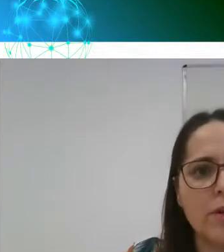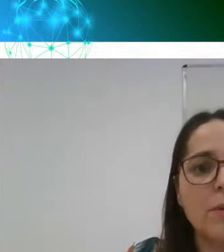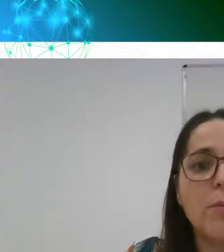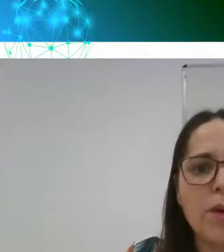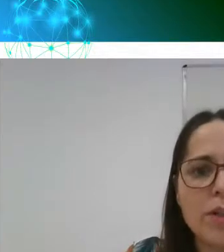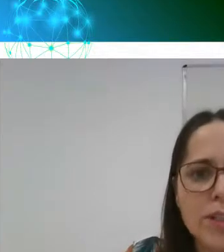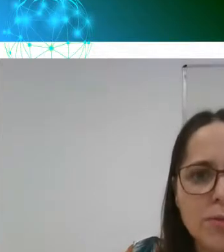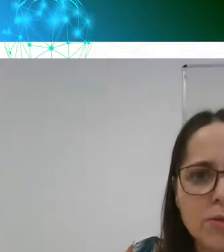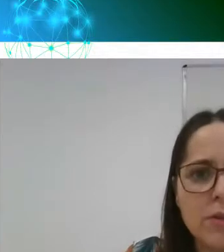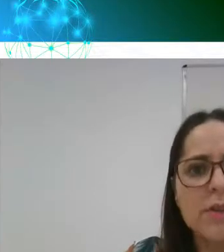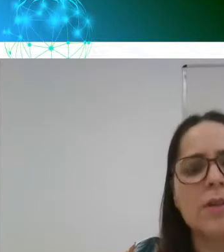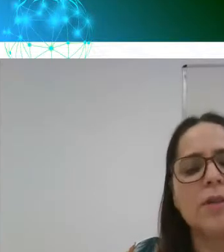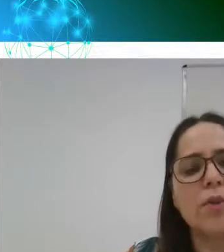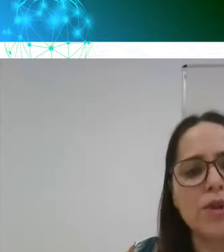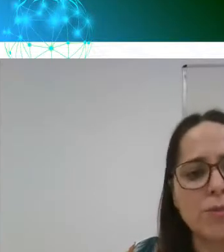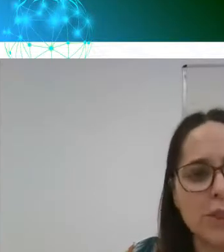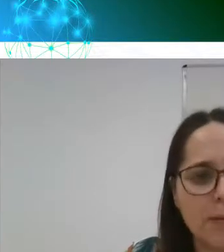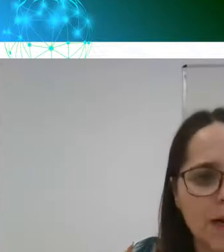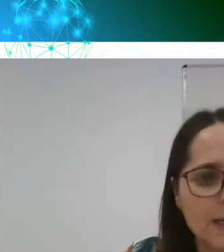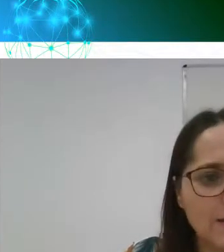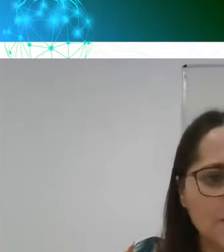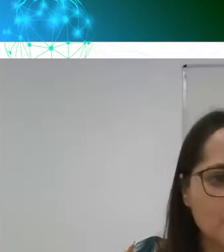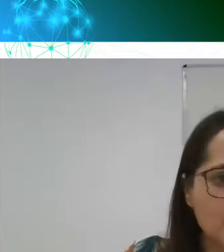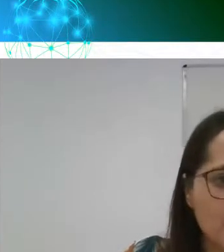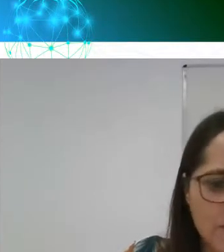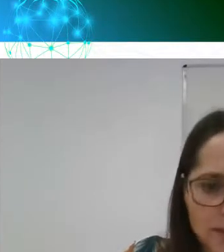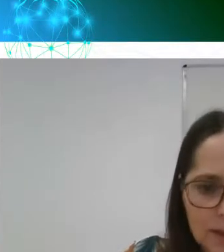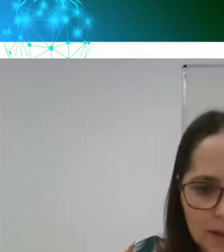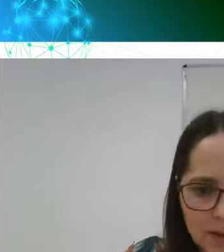para o próximo trabalho,